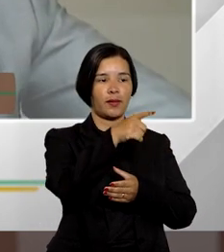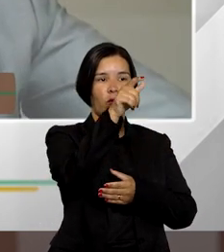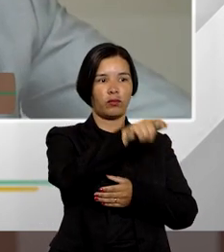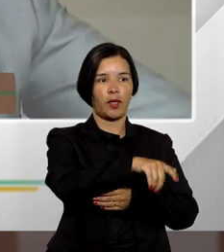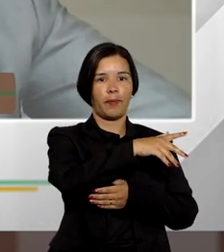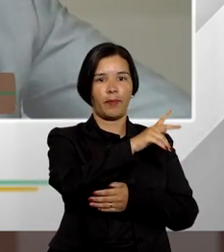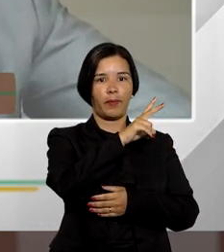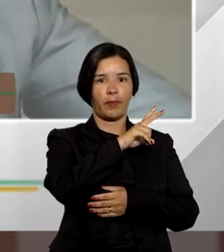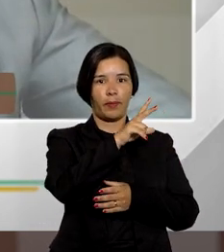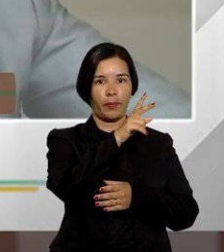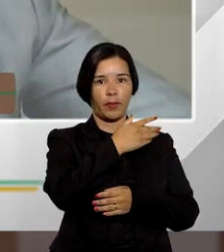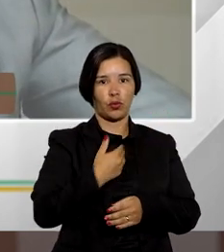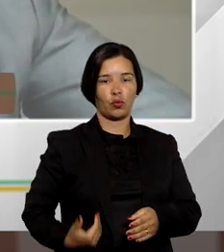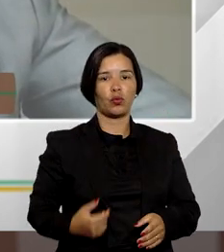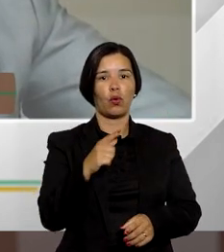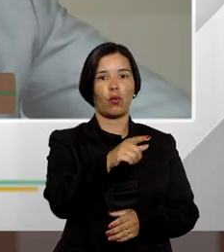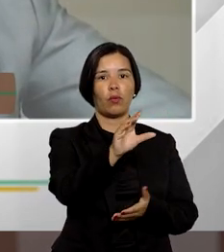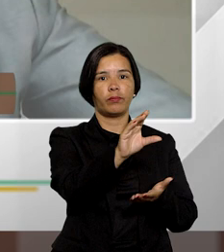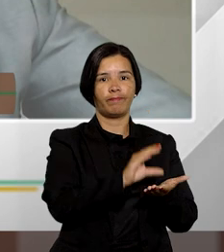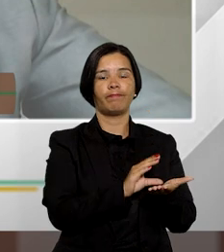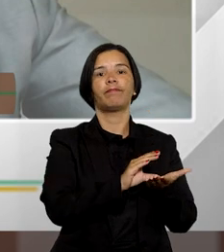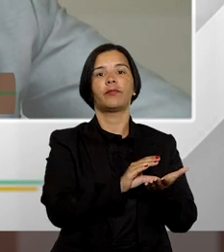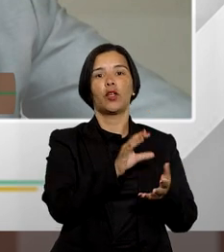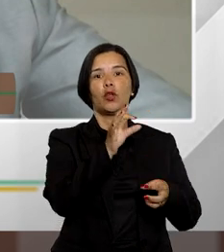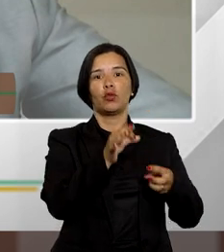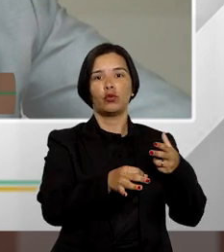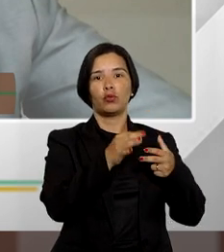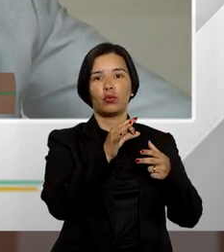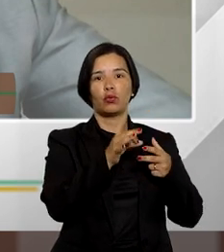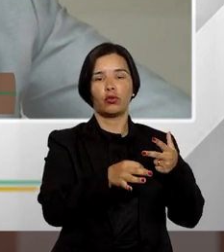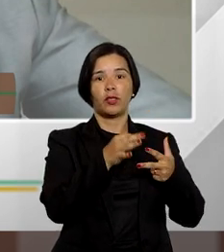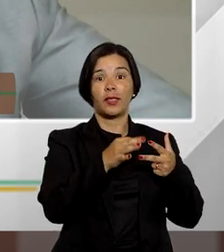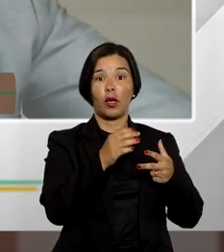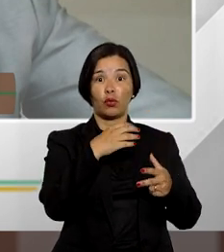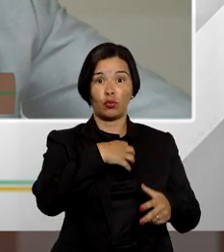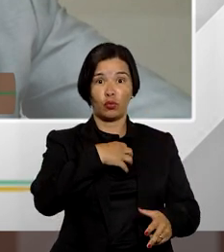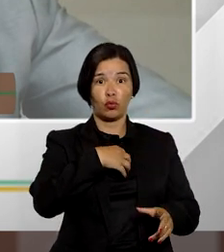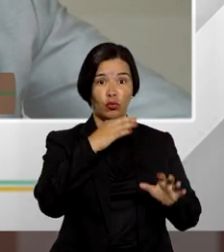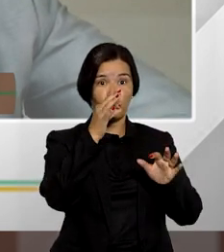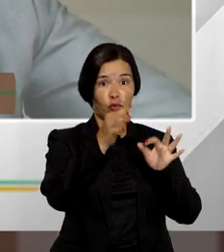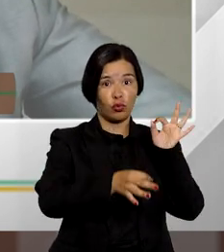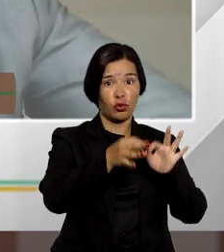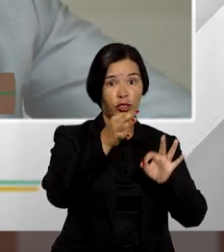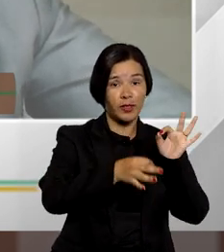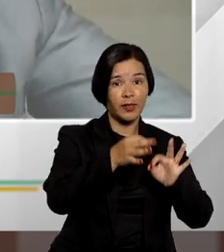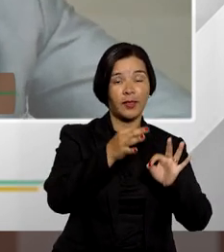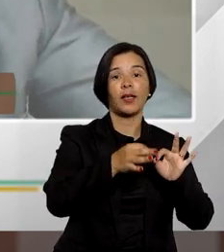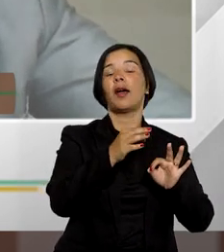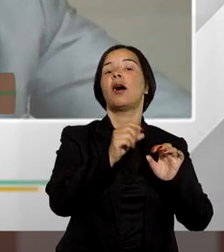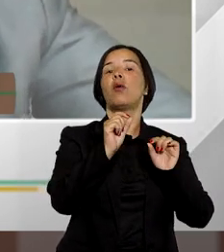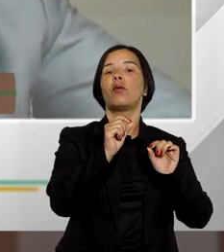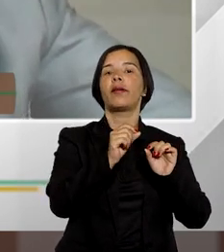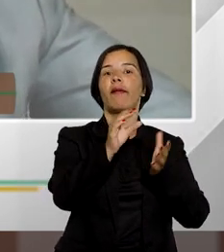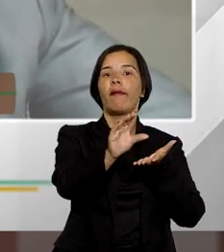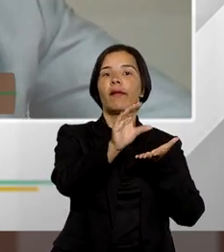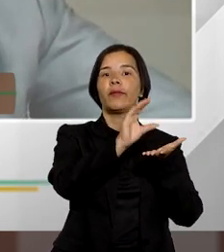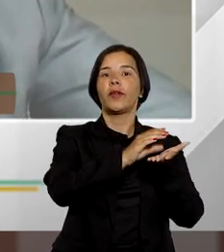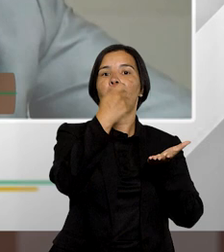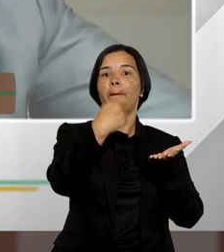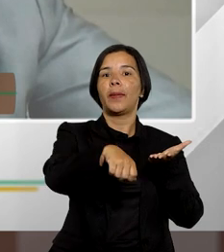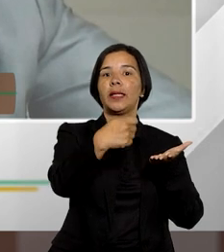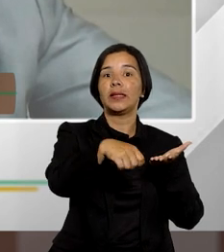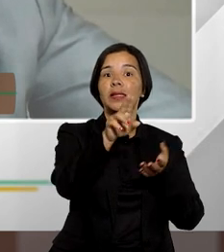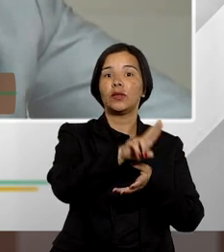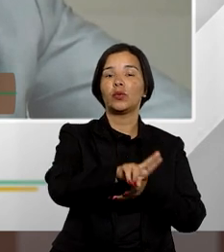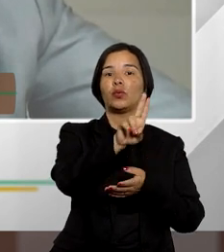para receber essa verba de forma judicial ela é uma verba que